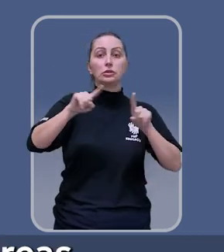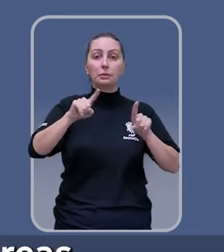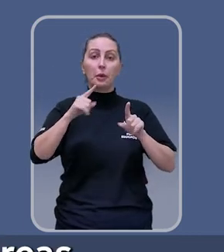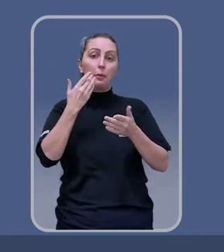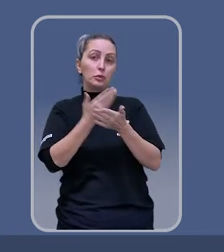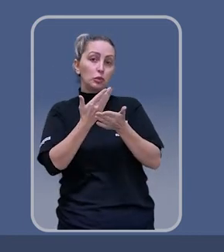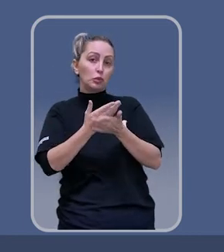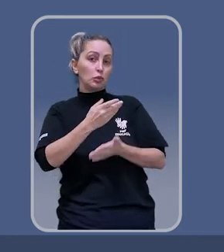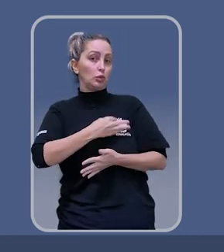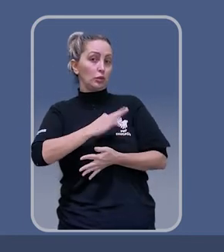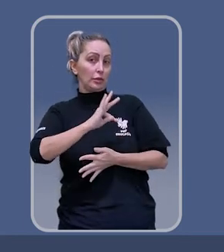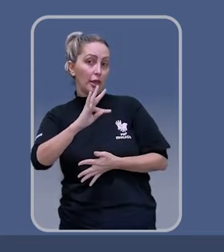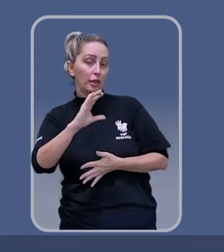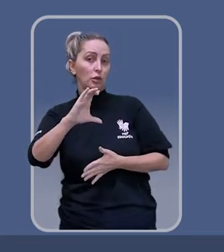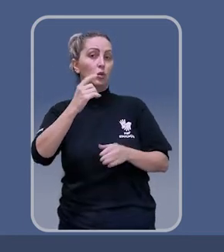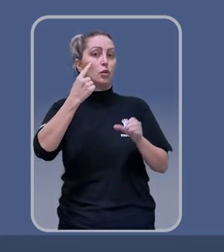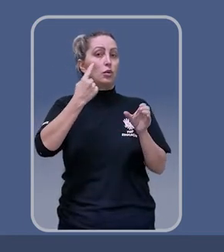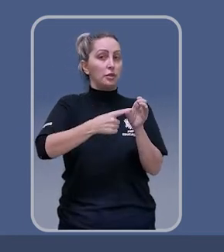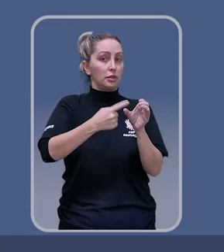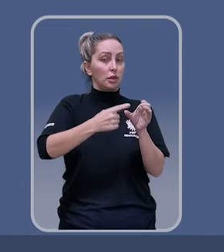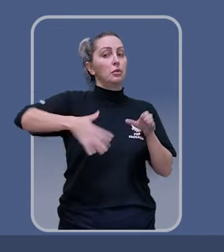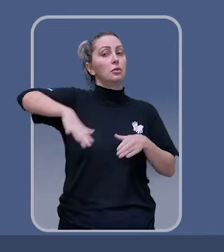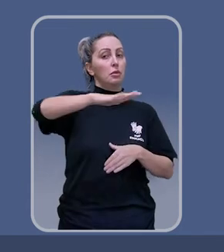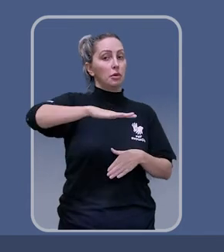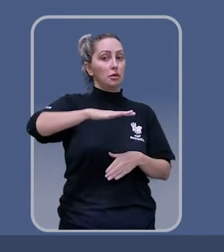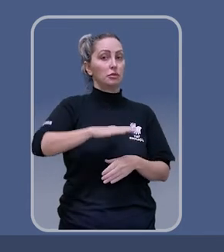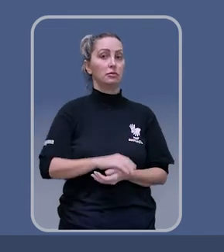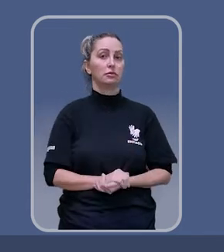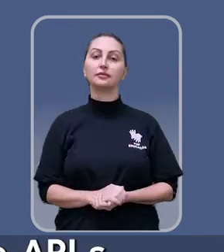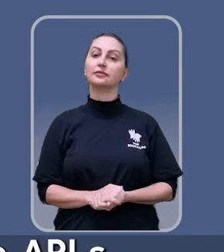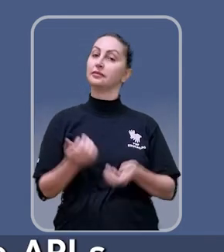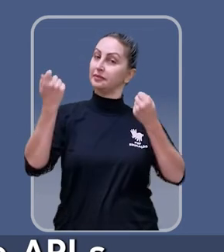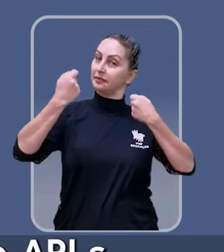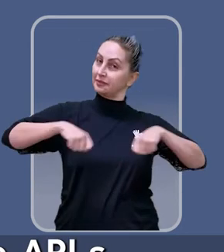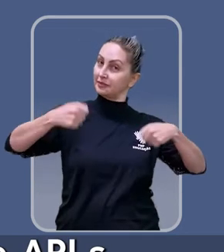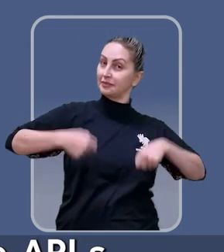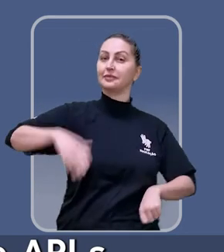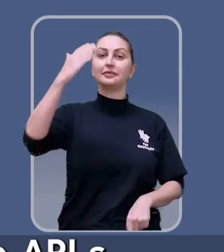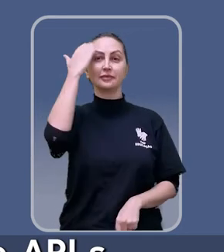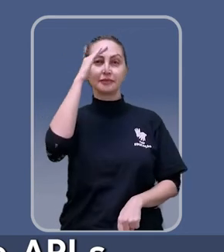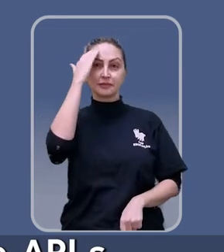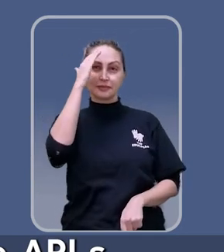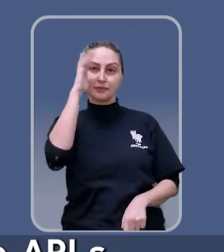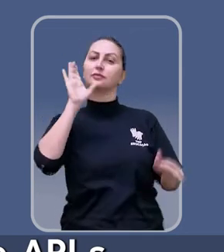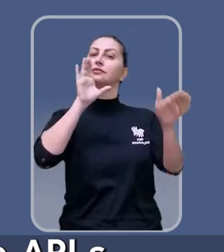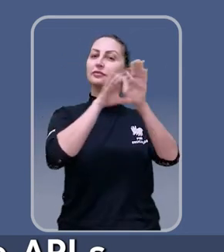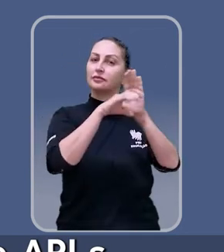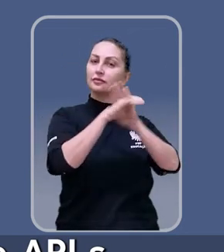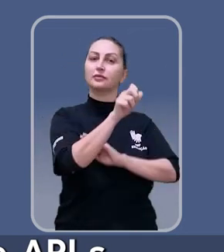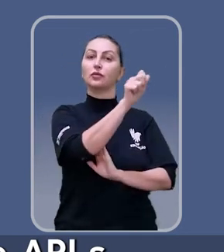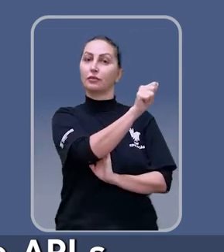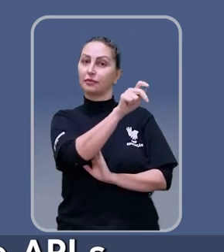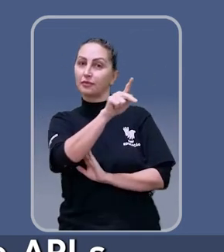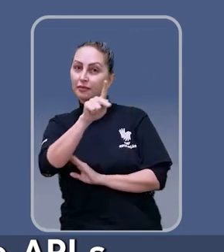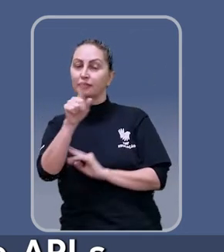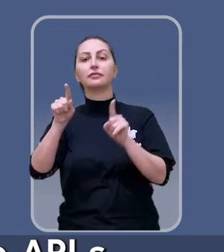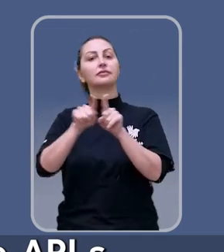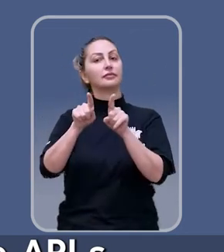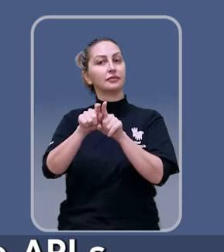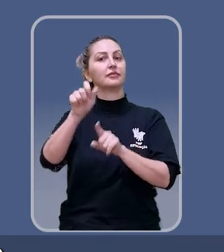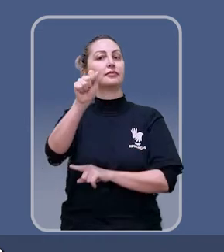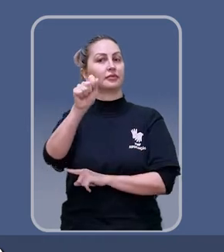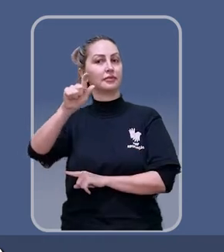áreas e o adequado estudo técnico, tanto ambiental como urbano. Buscar clareza na definição das APPs e